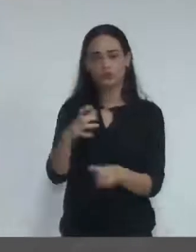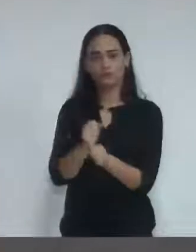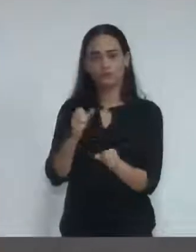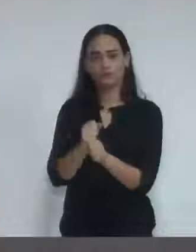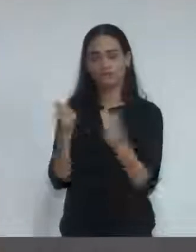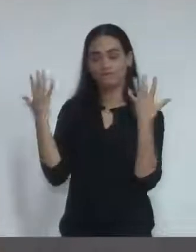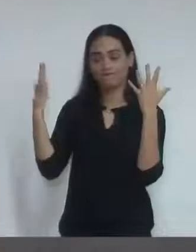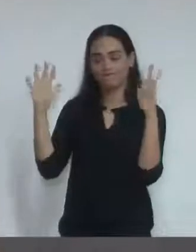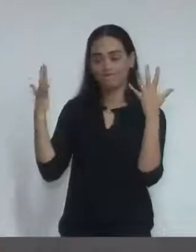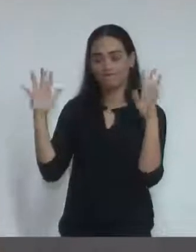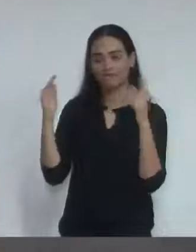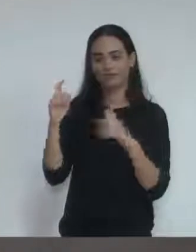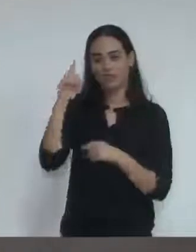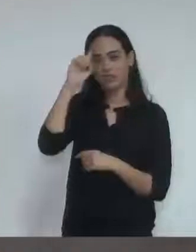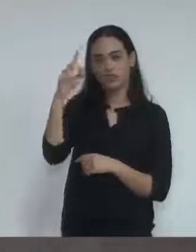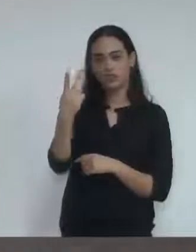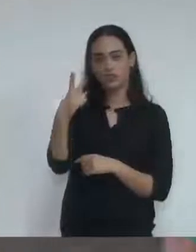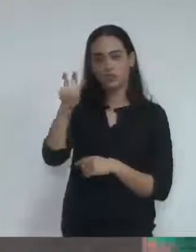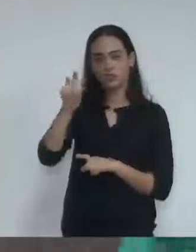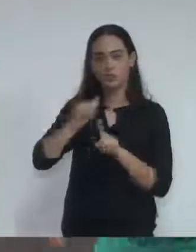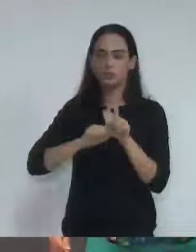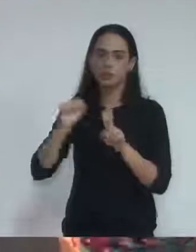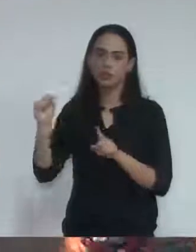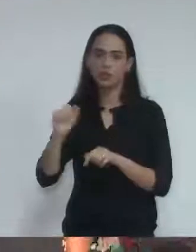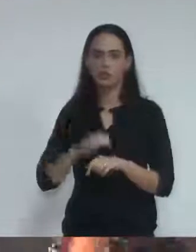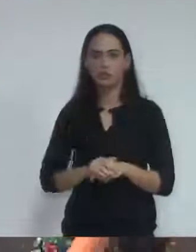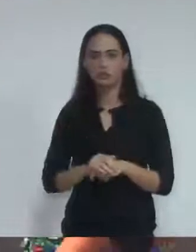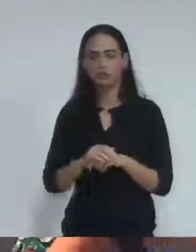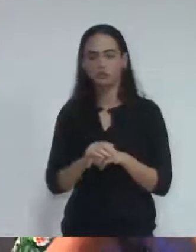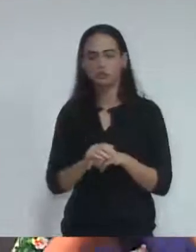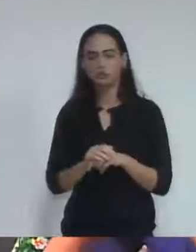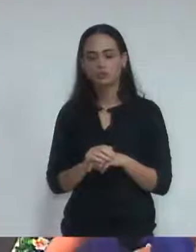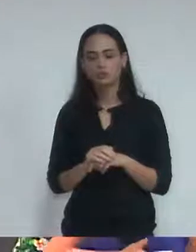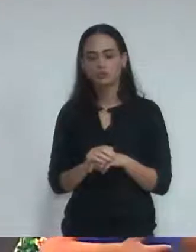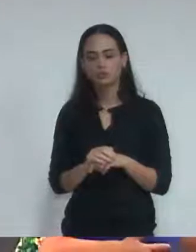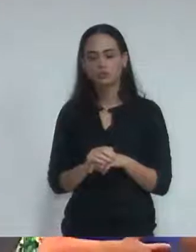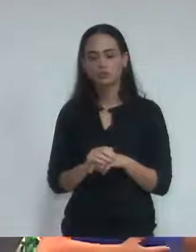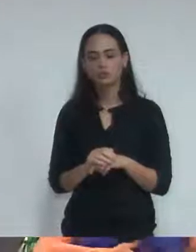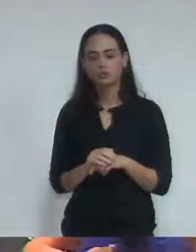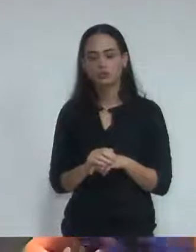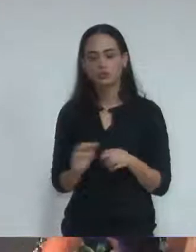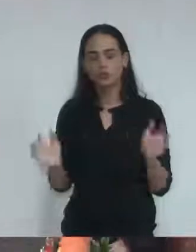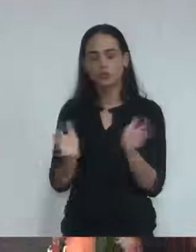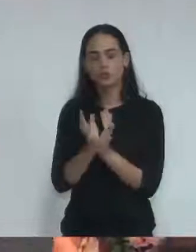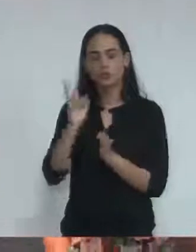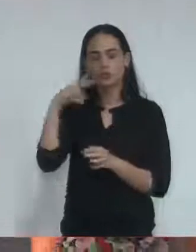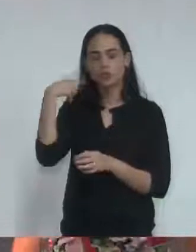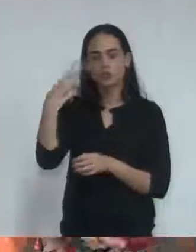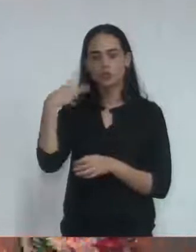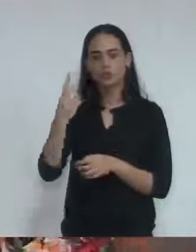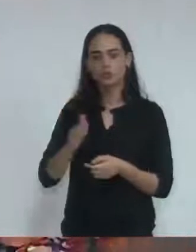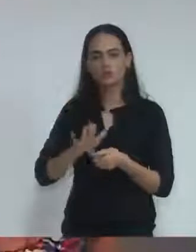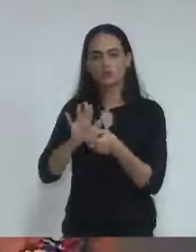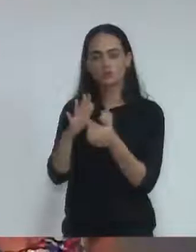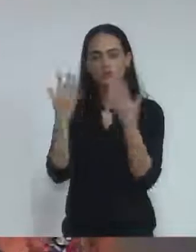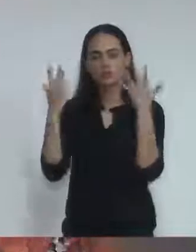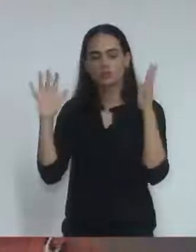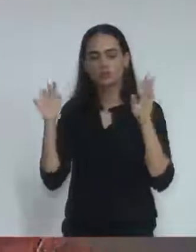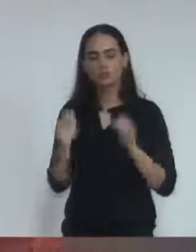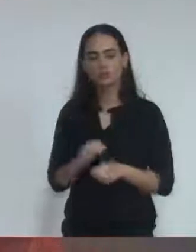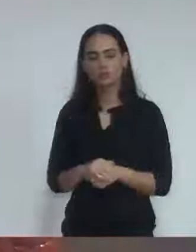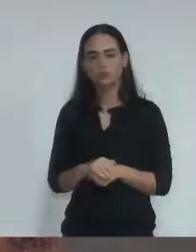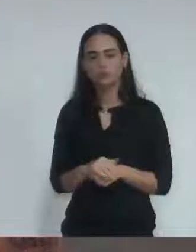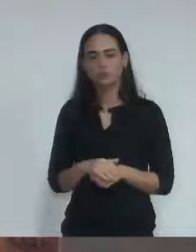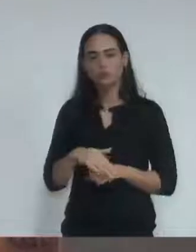no dia 25 de abril. Equido deliberado dessa casa de lei, seja dada a ciência ao escritório Contabilidade Vibra, endereço Rua Santa Cruz,